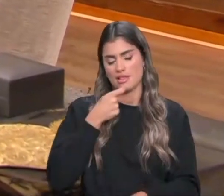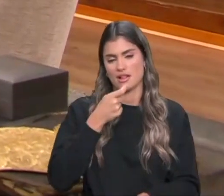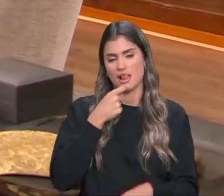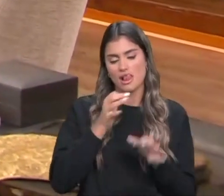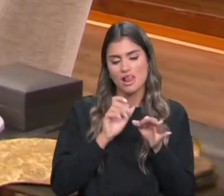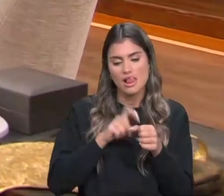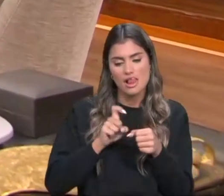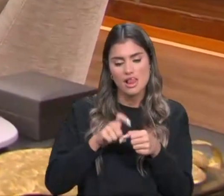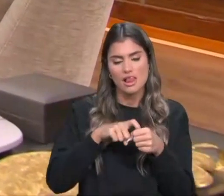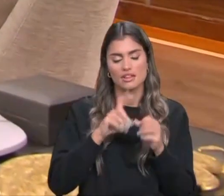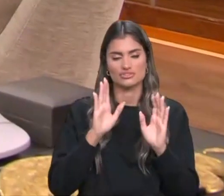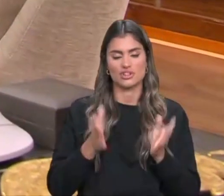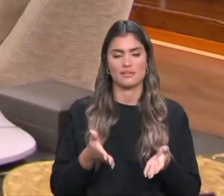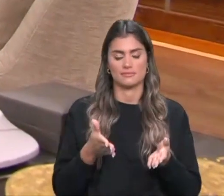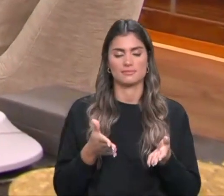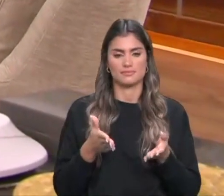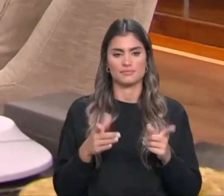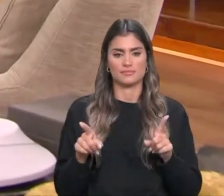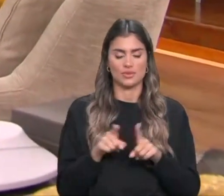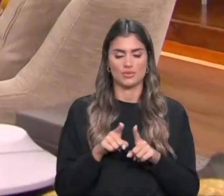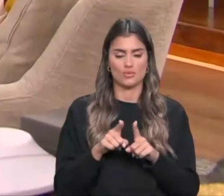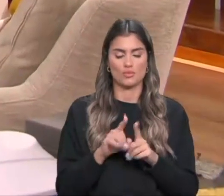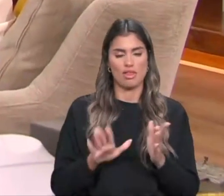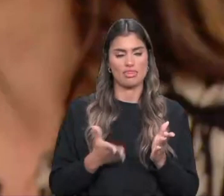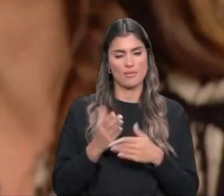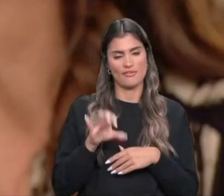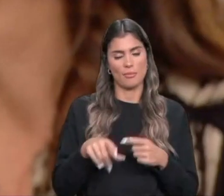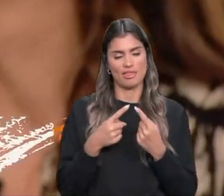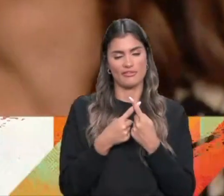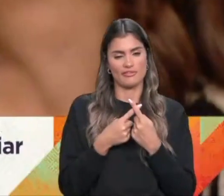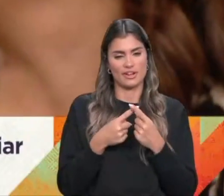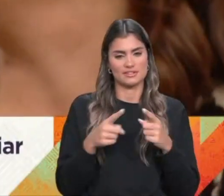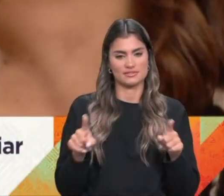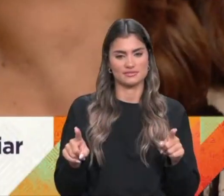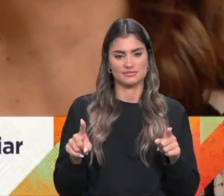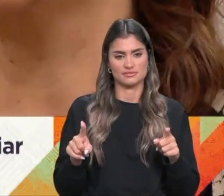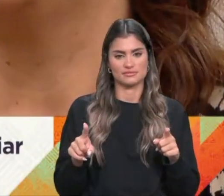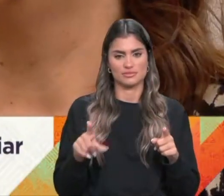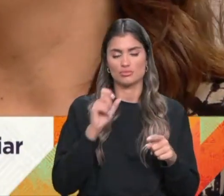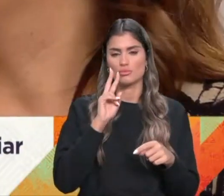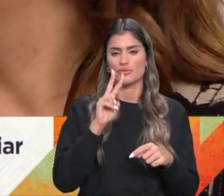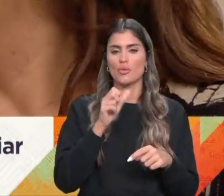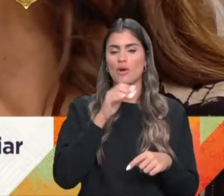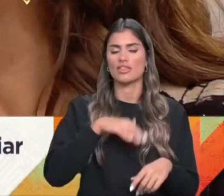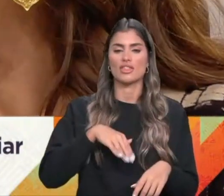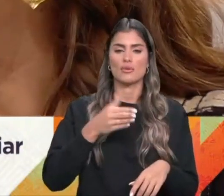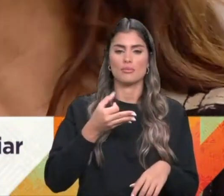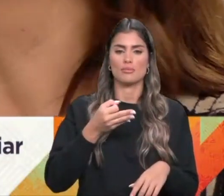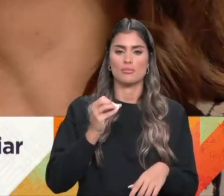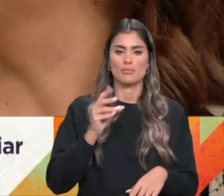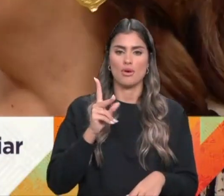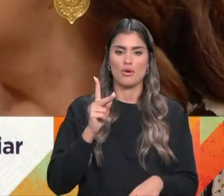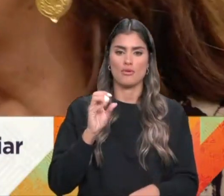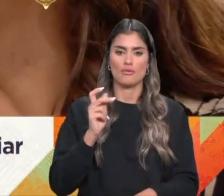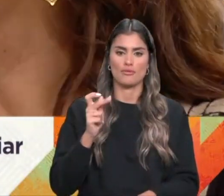Portanto, já é uma lufada de ar fresco, digamos assim. E onde é que a podemos encontrar? Póvoa de Lanhoso ou onde? Onde é é o seu ateliê? encontrar na